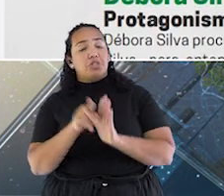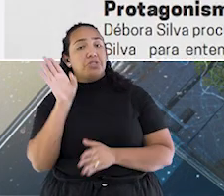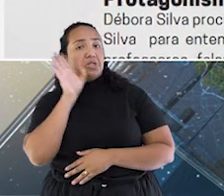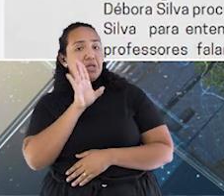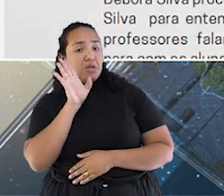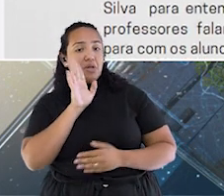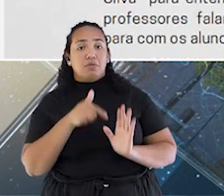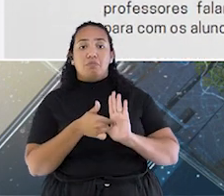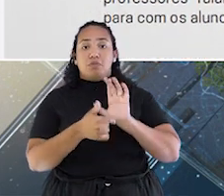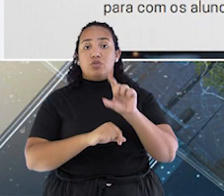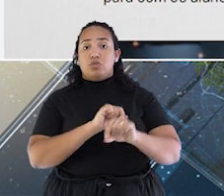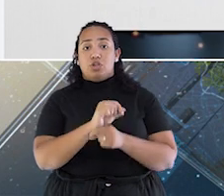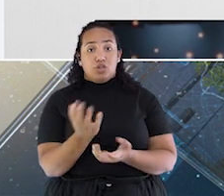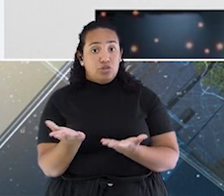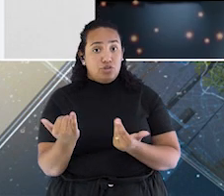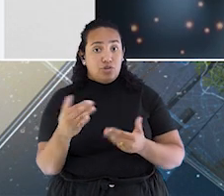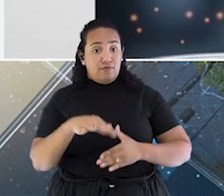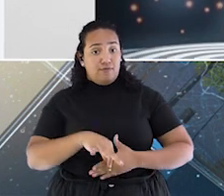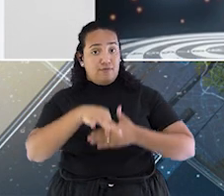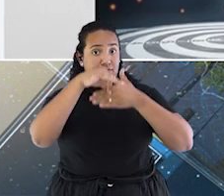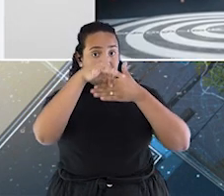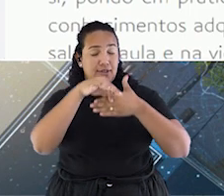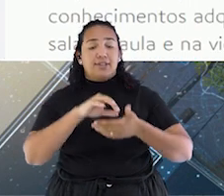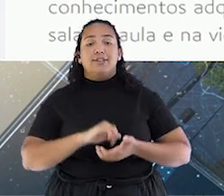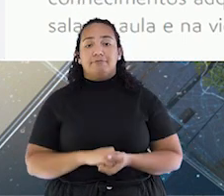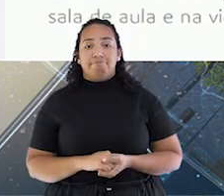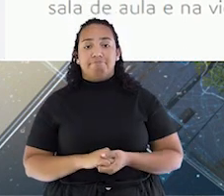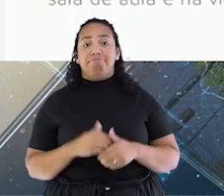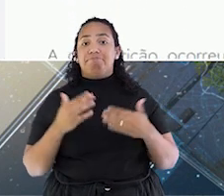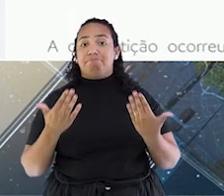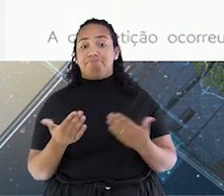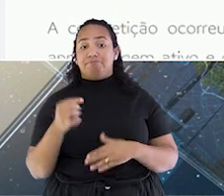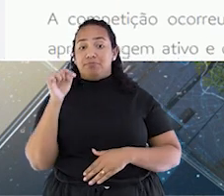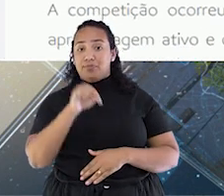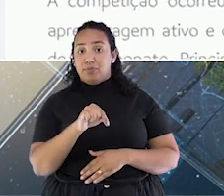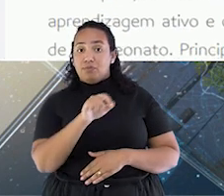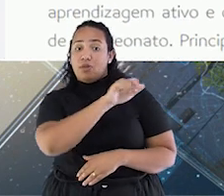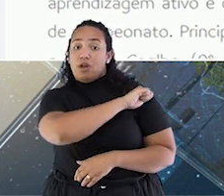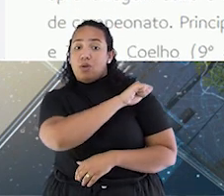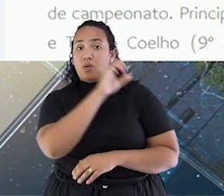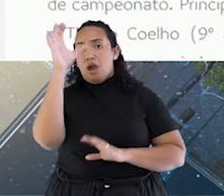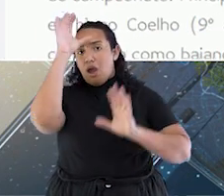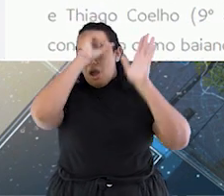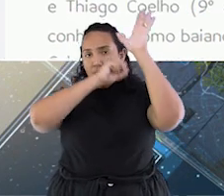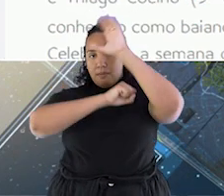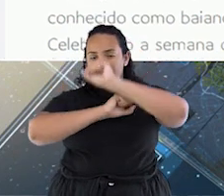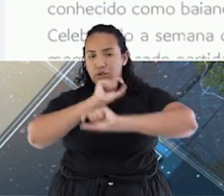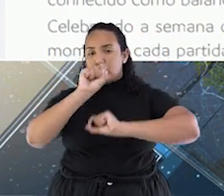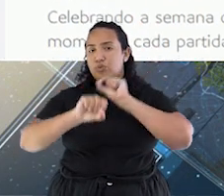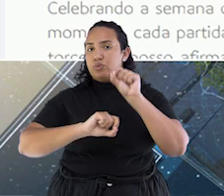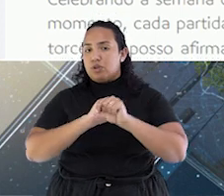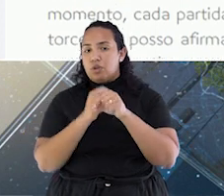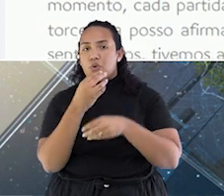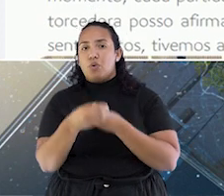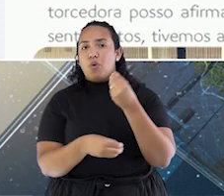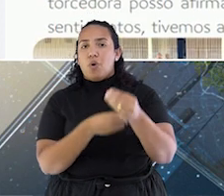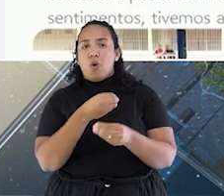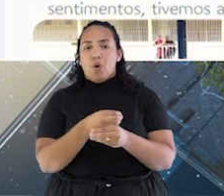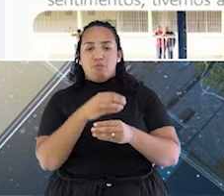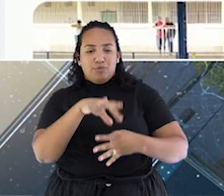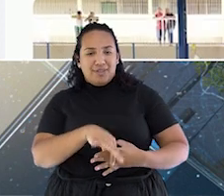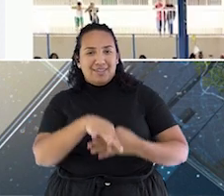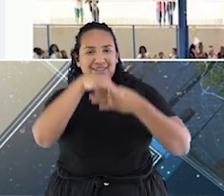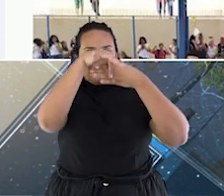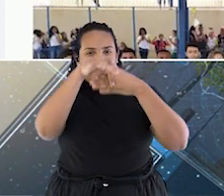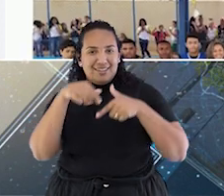da liderança jovem. Lá, os estudantes aprendem sobre os pilares da liderança e são